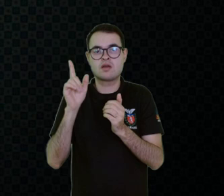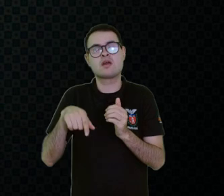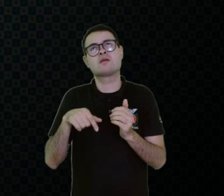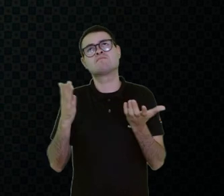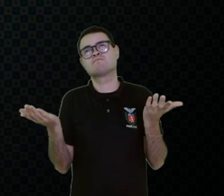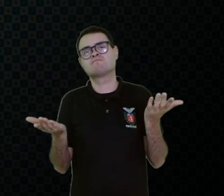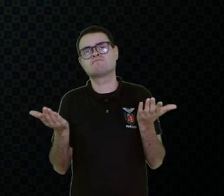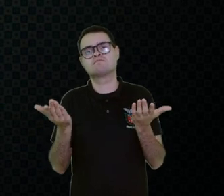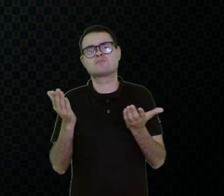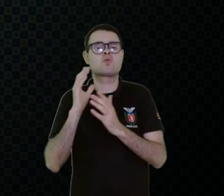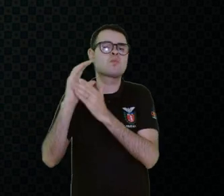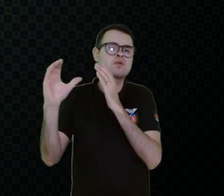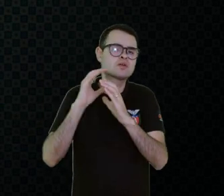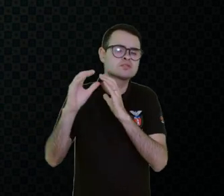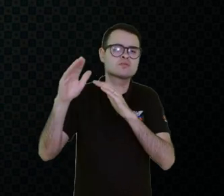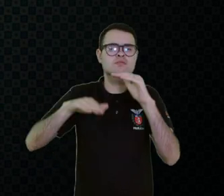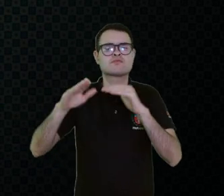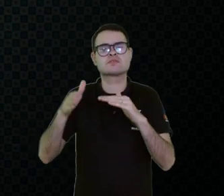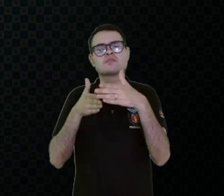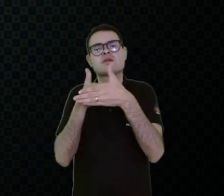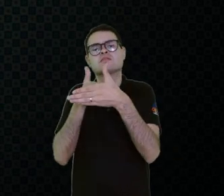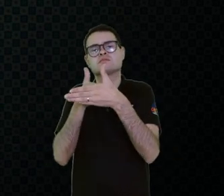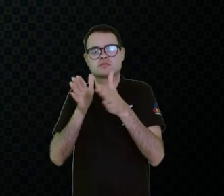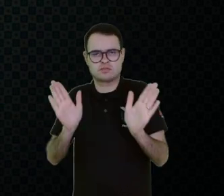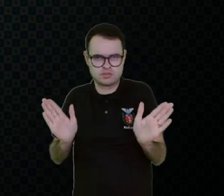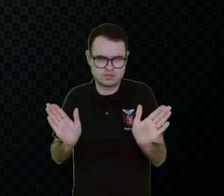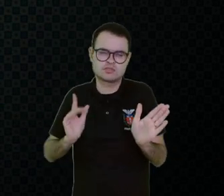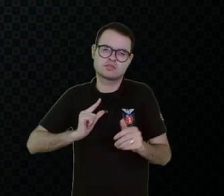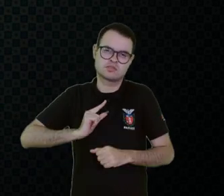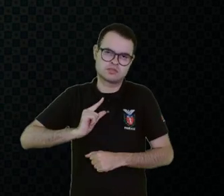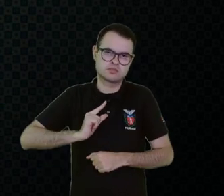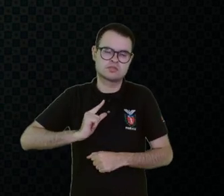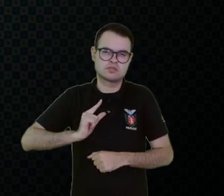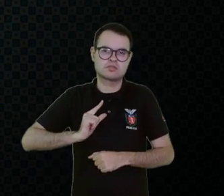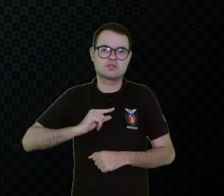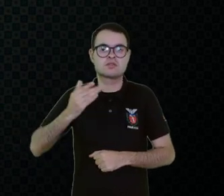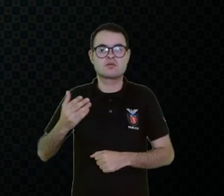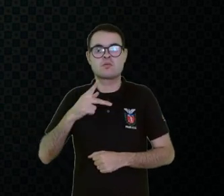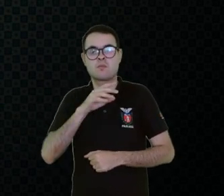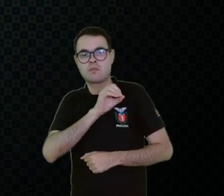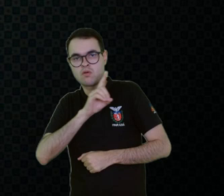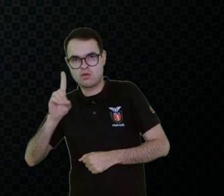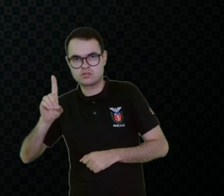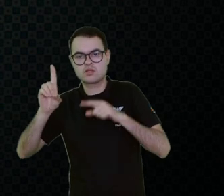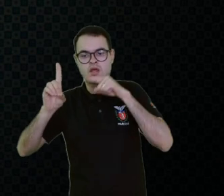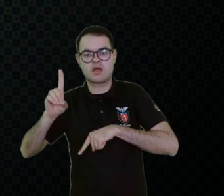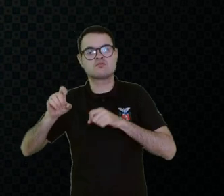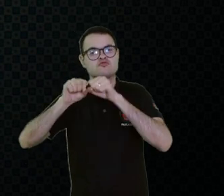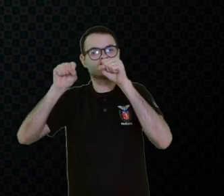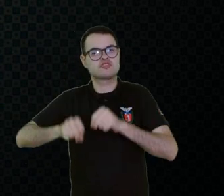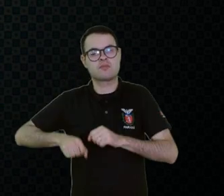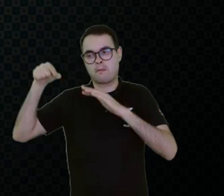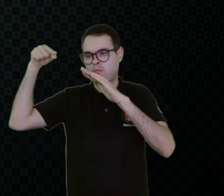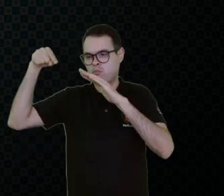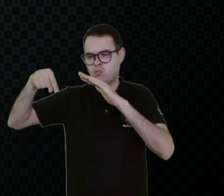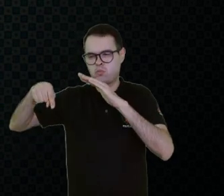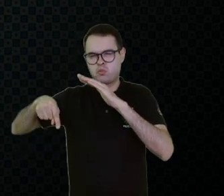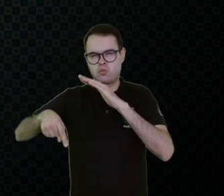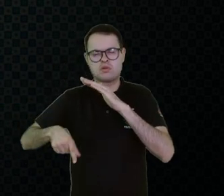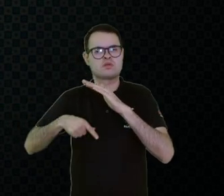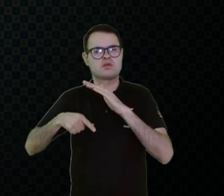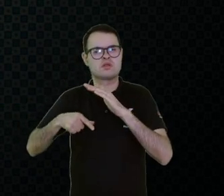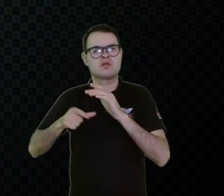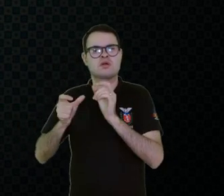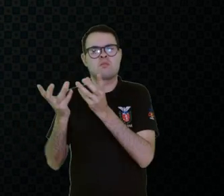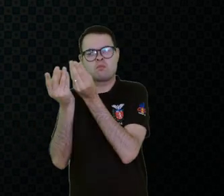restrita, muitas vezes, tá? Então, o PODE é um sistema robusto, né? Ele tem o plural,